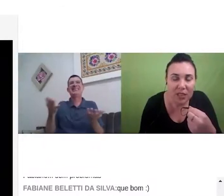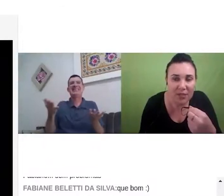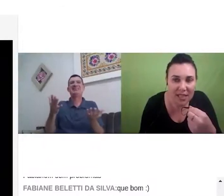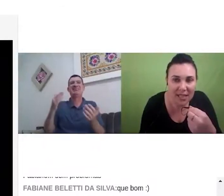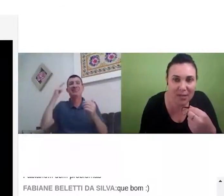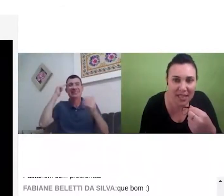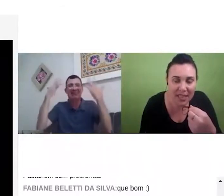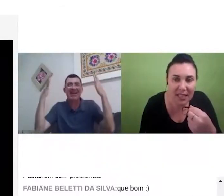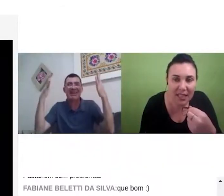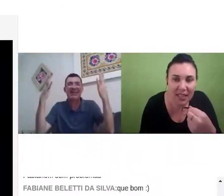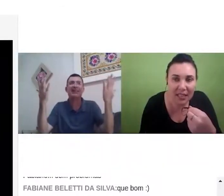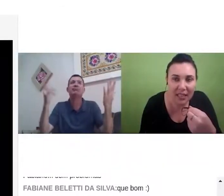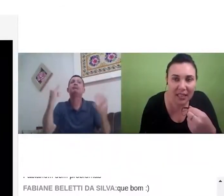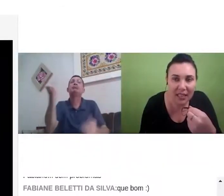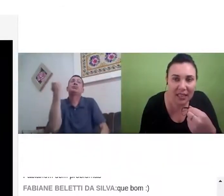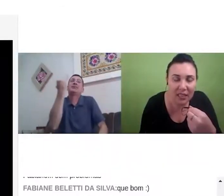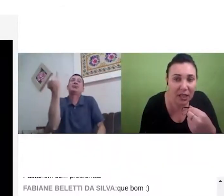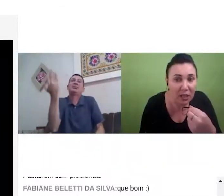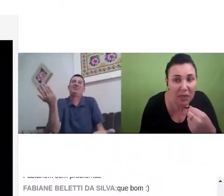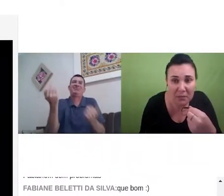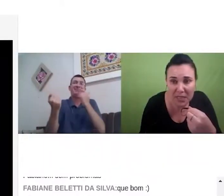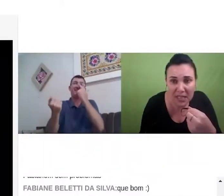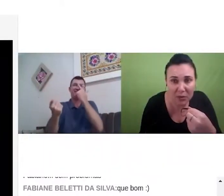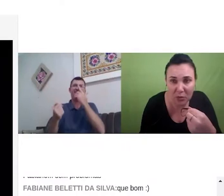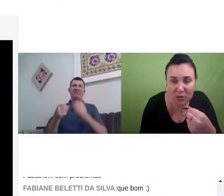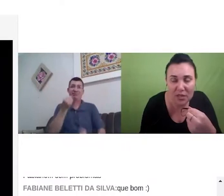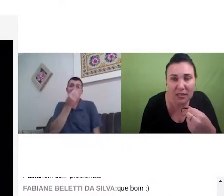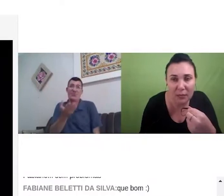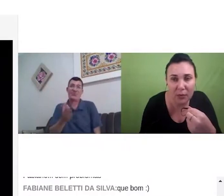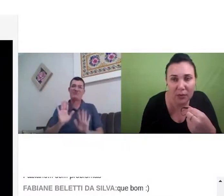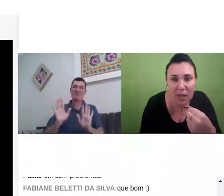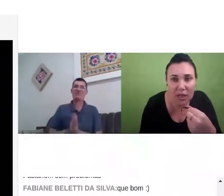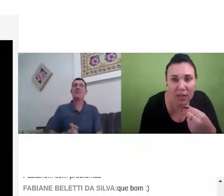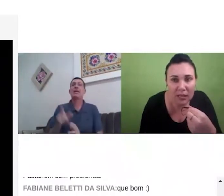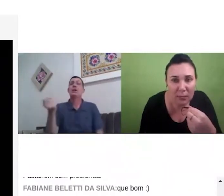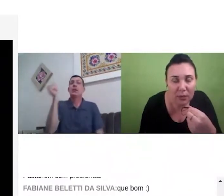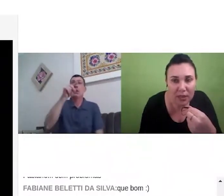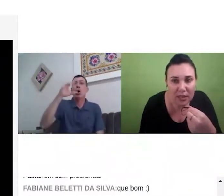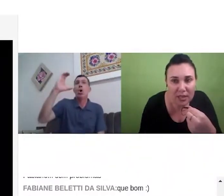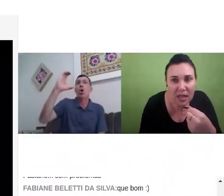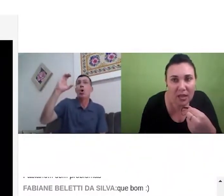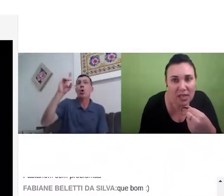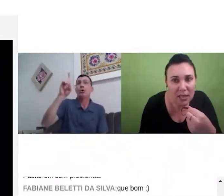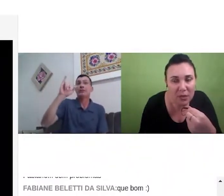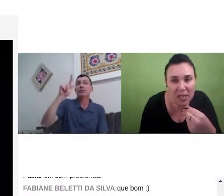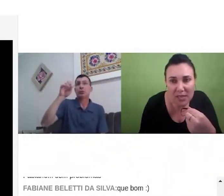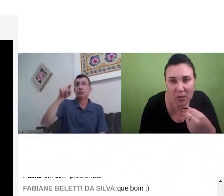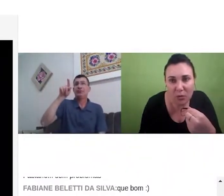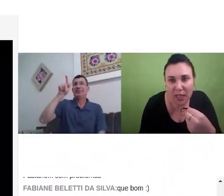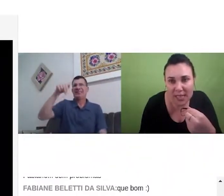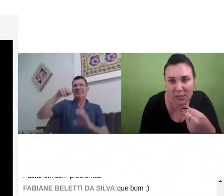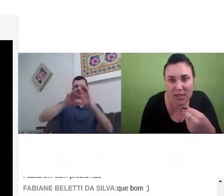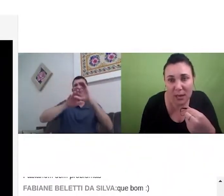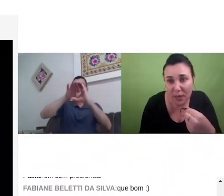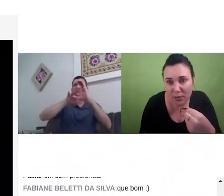então, muitas vezes, eu sei que, eu quero parabenizar, né, da importância, eu sei que, muitas vezes,